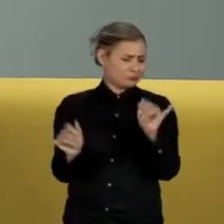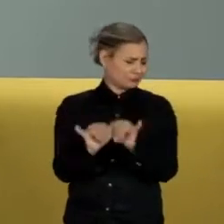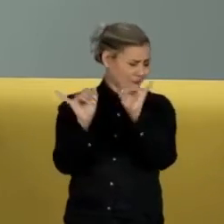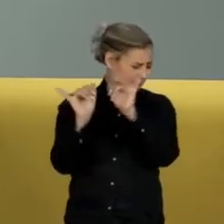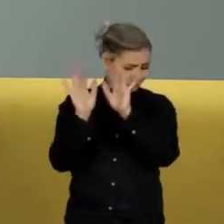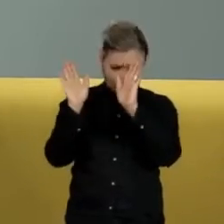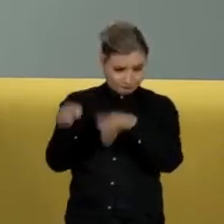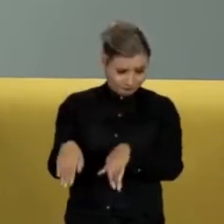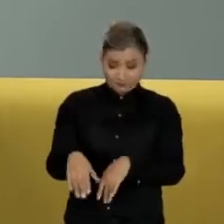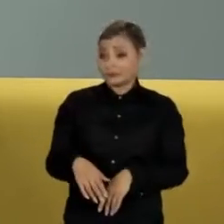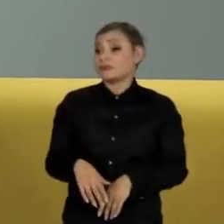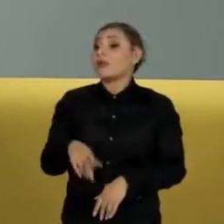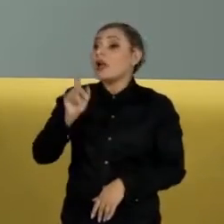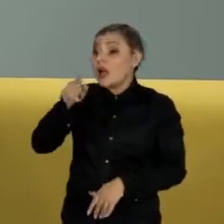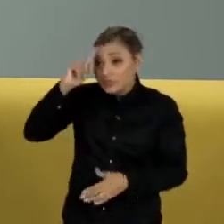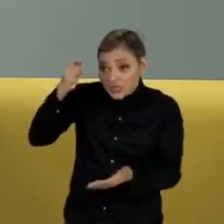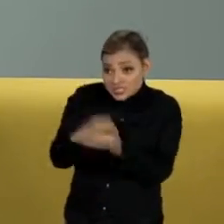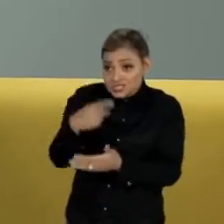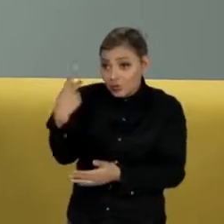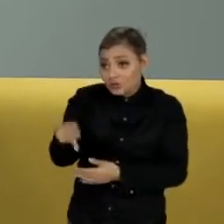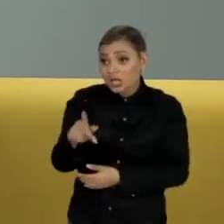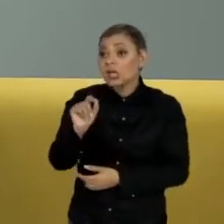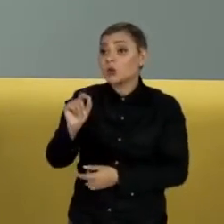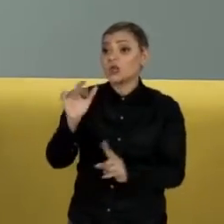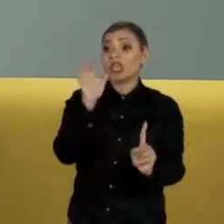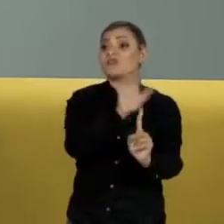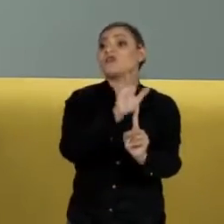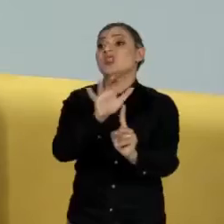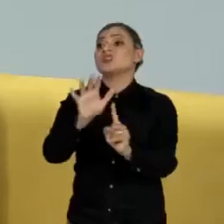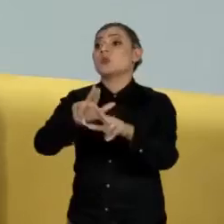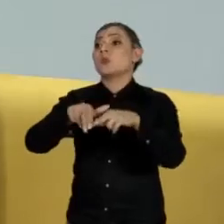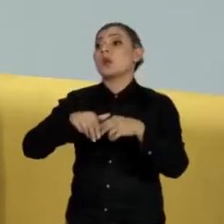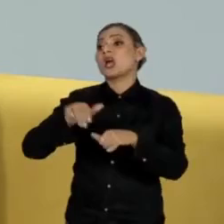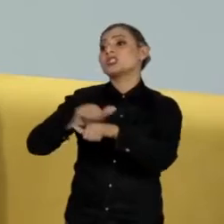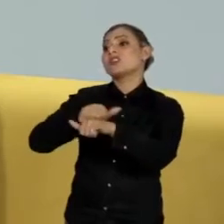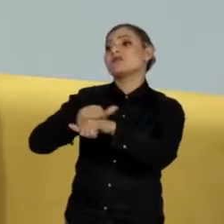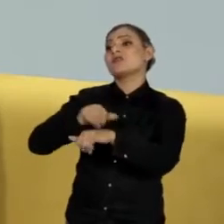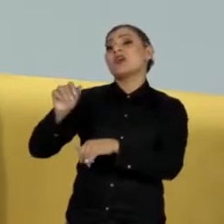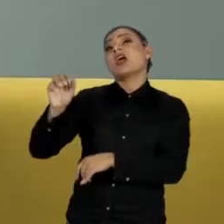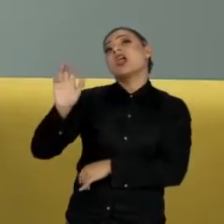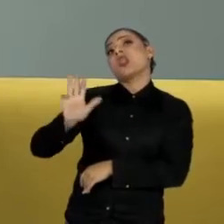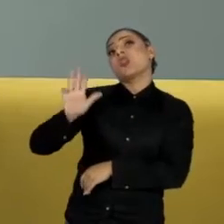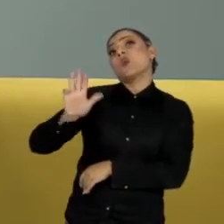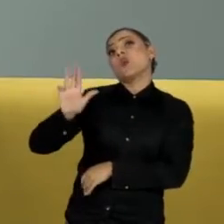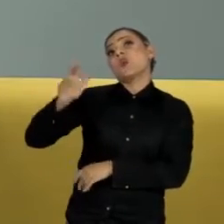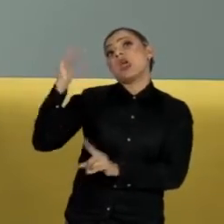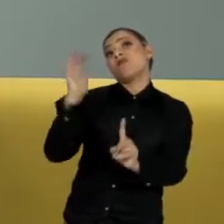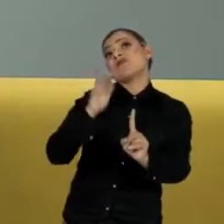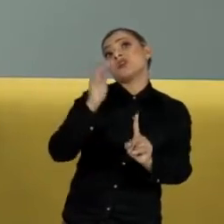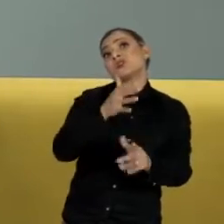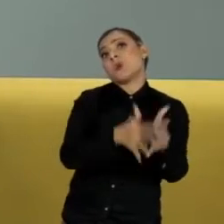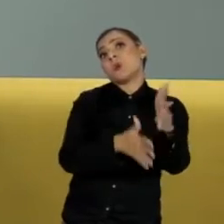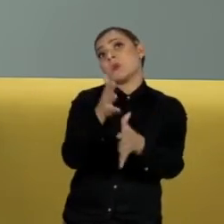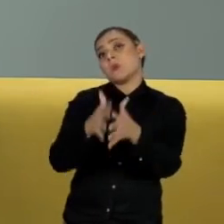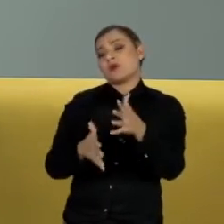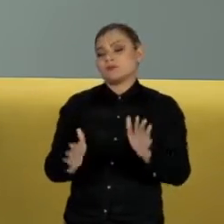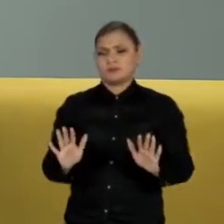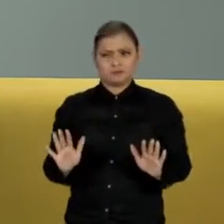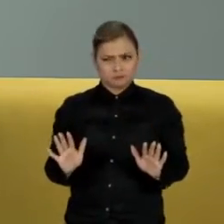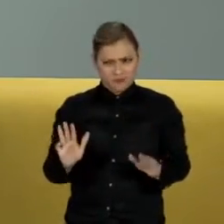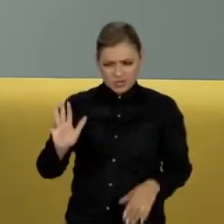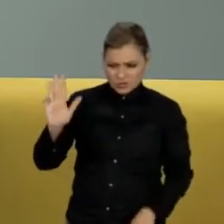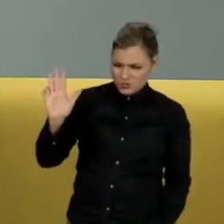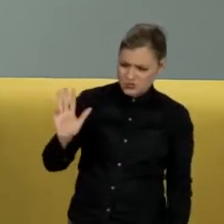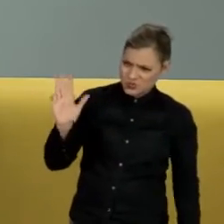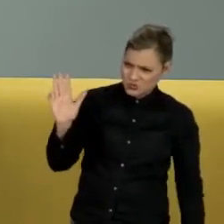que a decisão foi contaminada pelo caso do ex-presidente. Então, o ex-presidente,